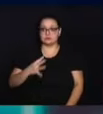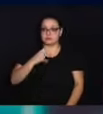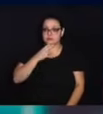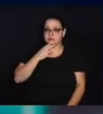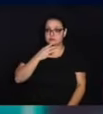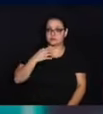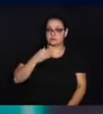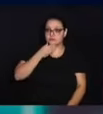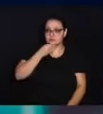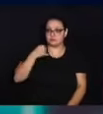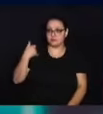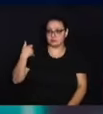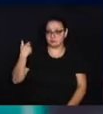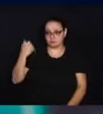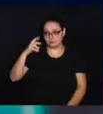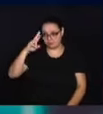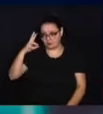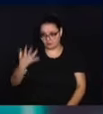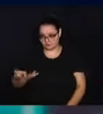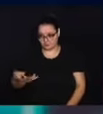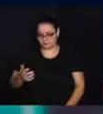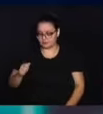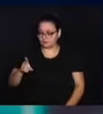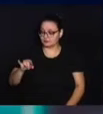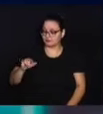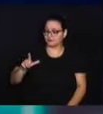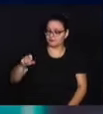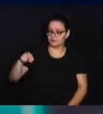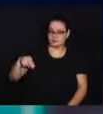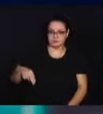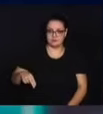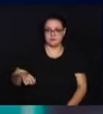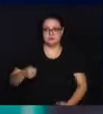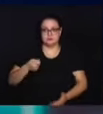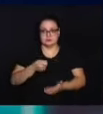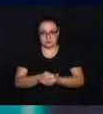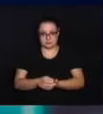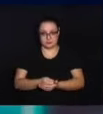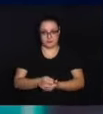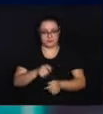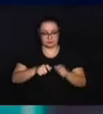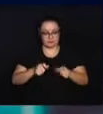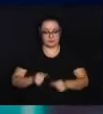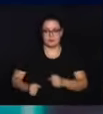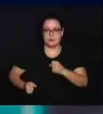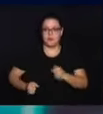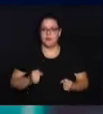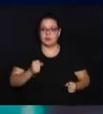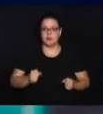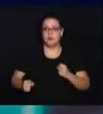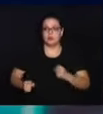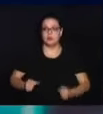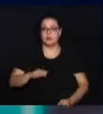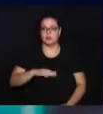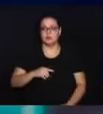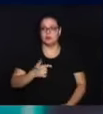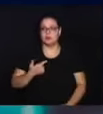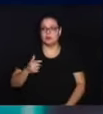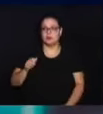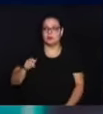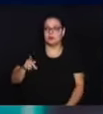conheci um senhor chamado Adilson Luiz, que patrocinava corredores da cidade, cujos